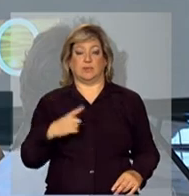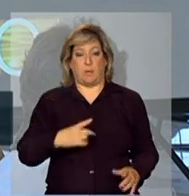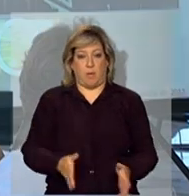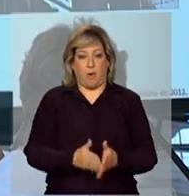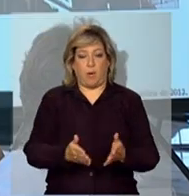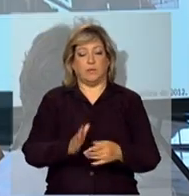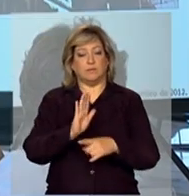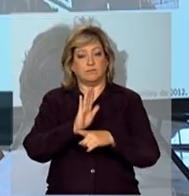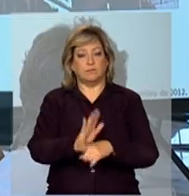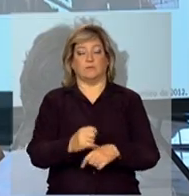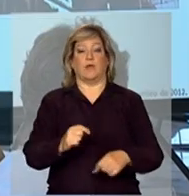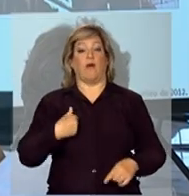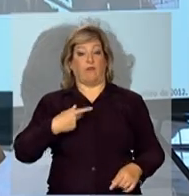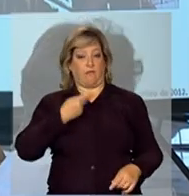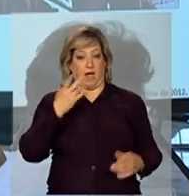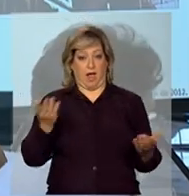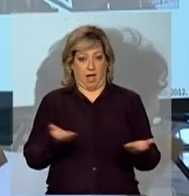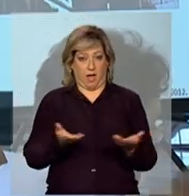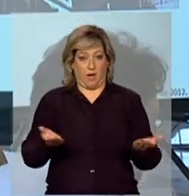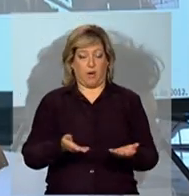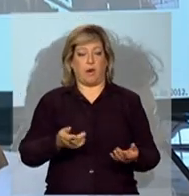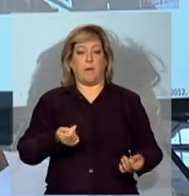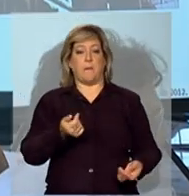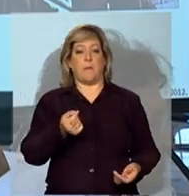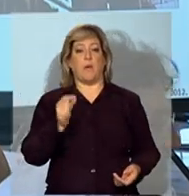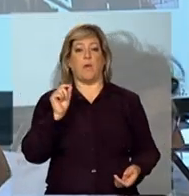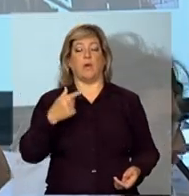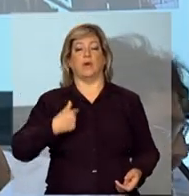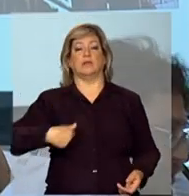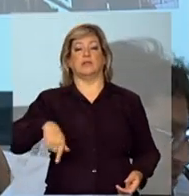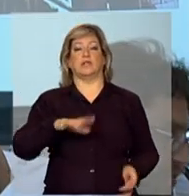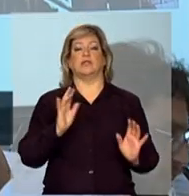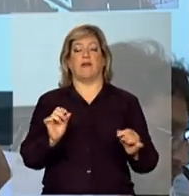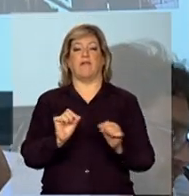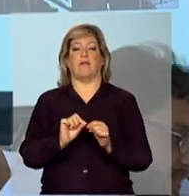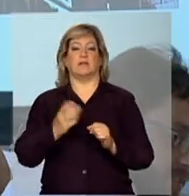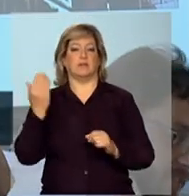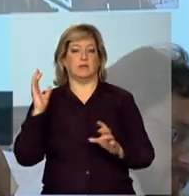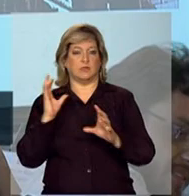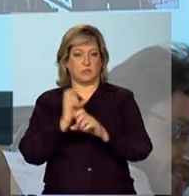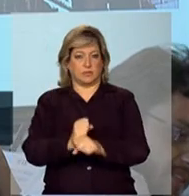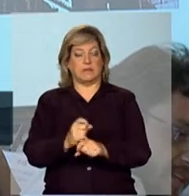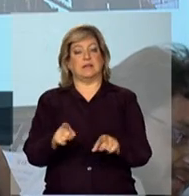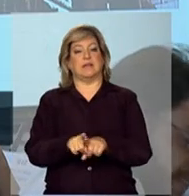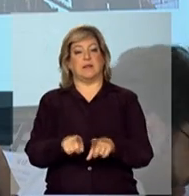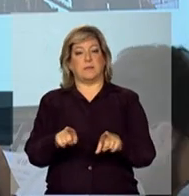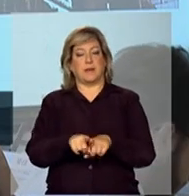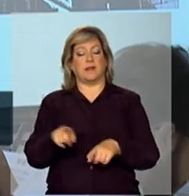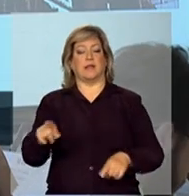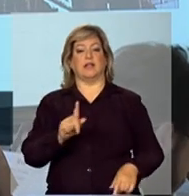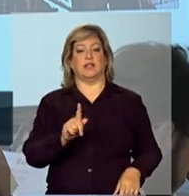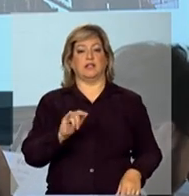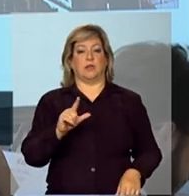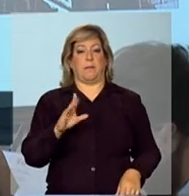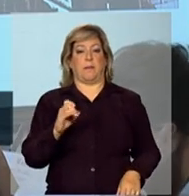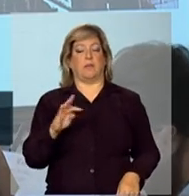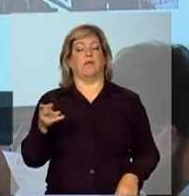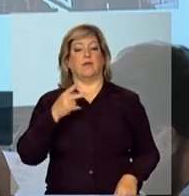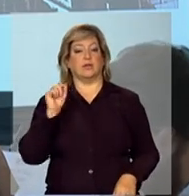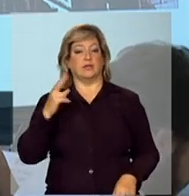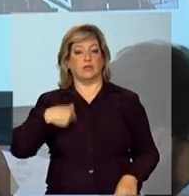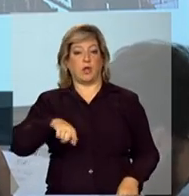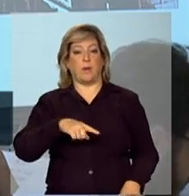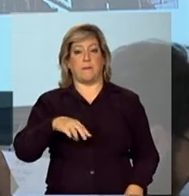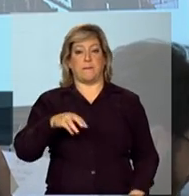Então, vou falar um pouco do que nós já fizemos, e o Gilberto sempre fala, fala um pouco das nossas metas também, para que a gente tenha essa expectativa de